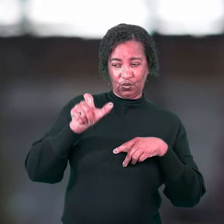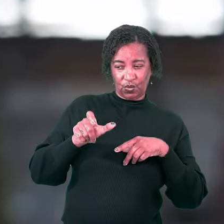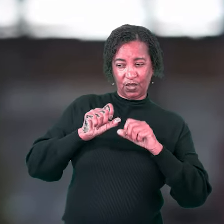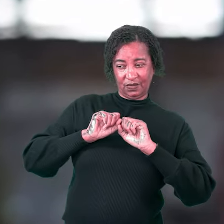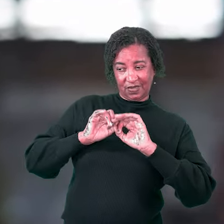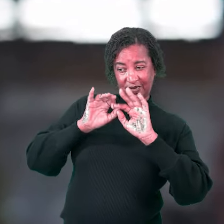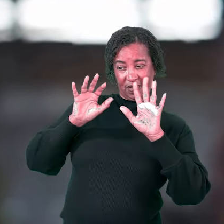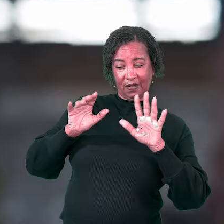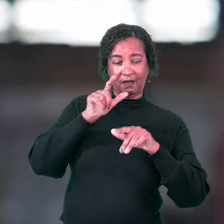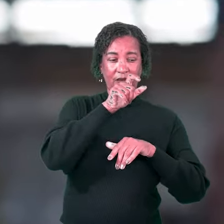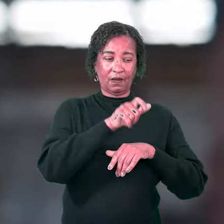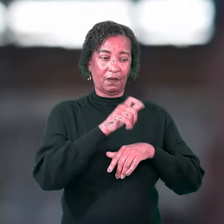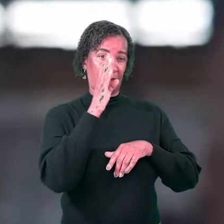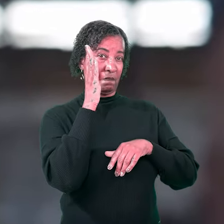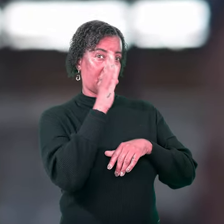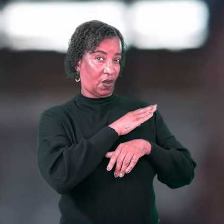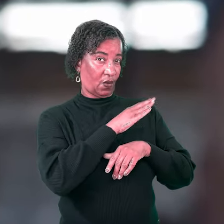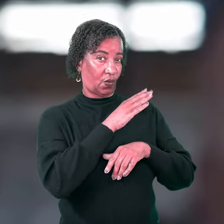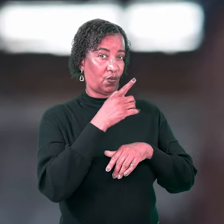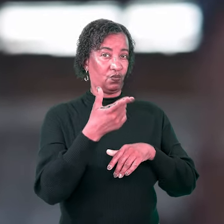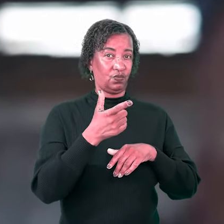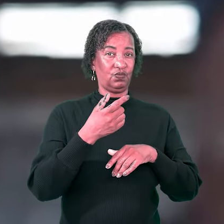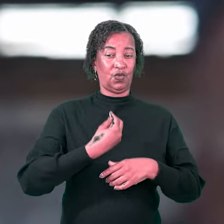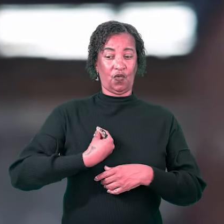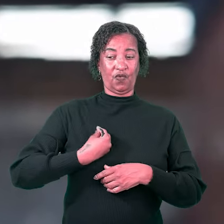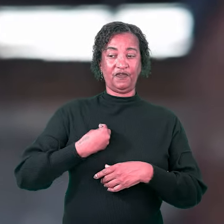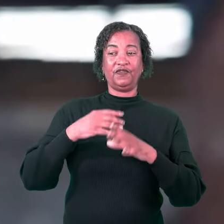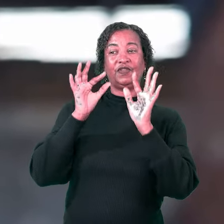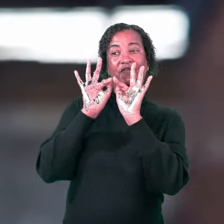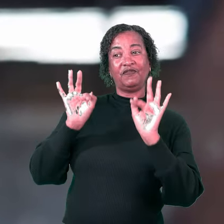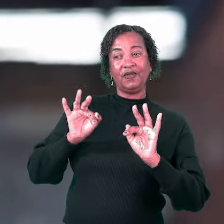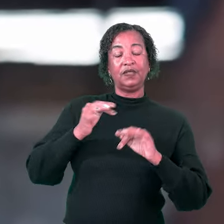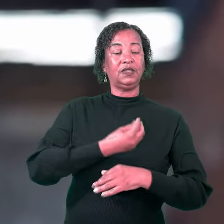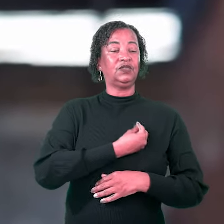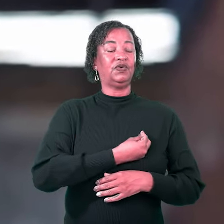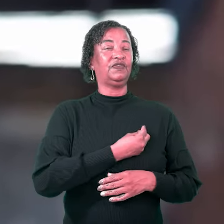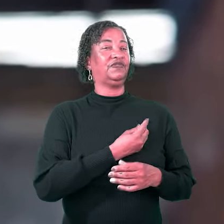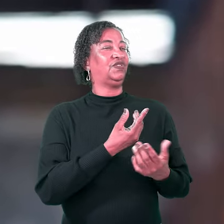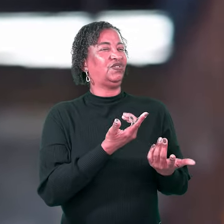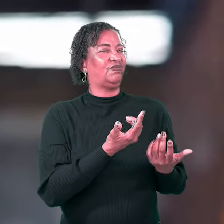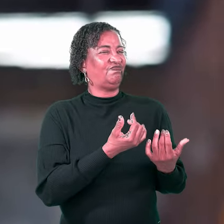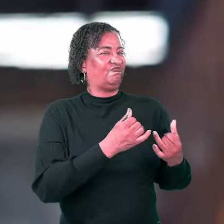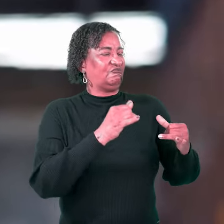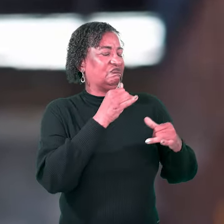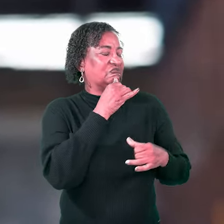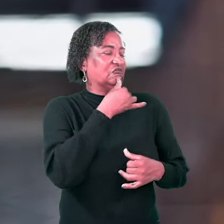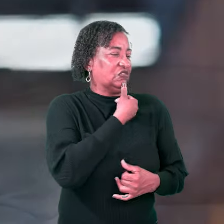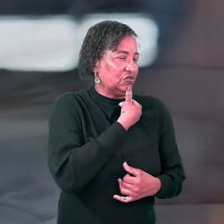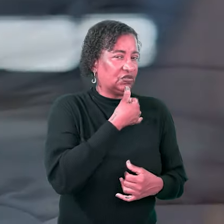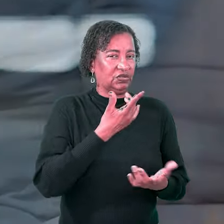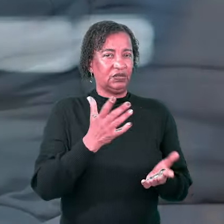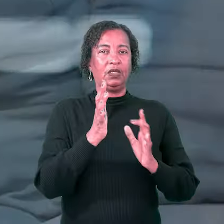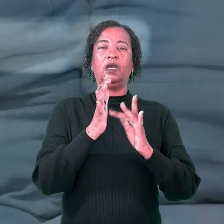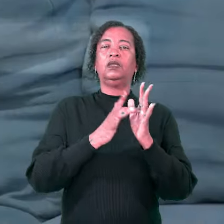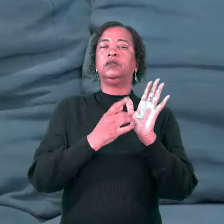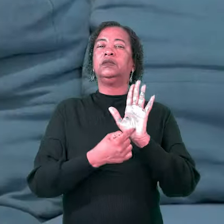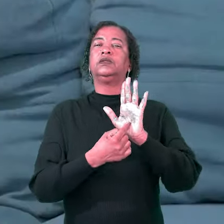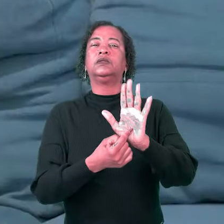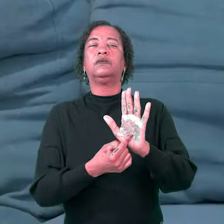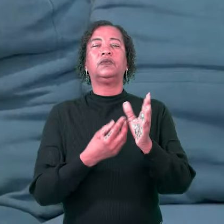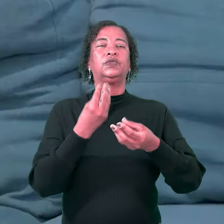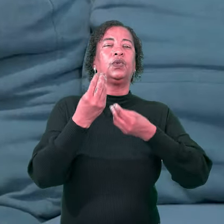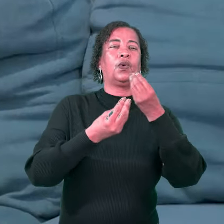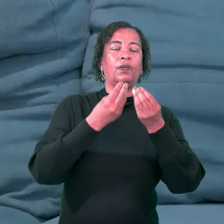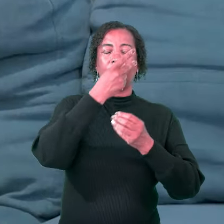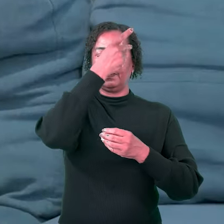trevas, entre uma vida feliz e uma vida infeliz. Por isso, Jesus inicia os seus ensinamentos mostrando as pessoas como ser